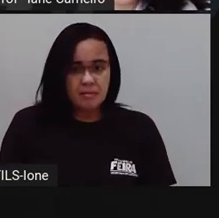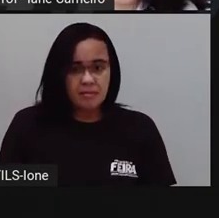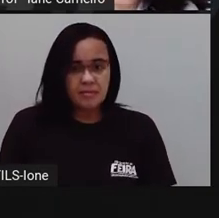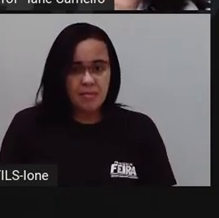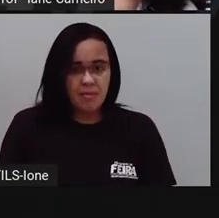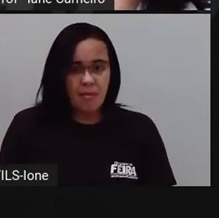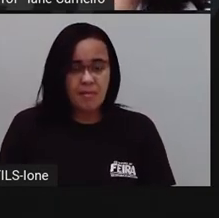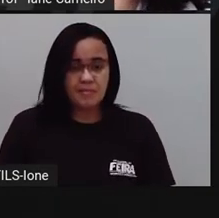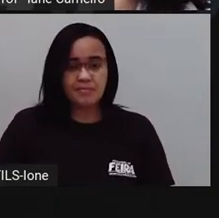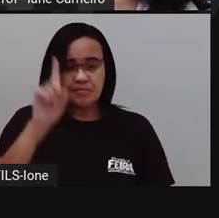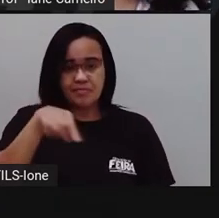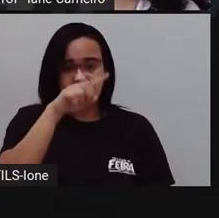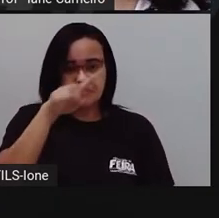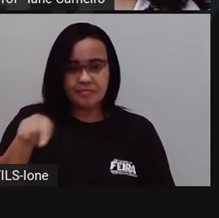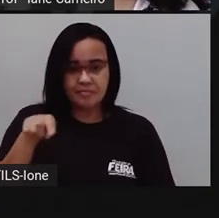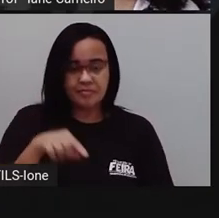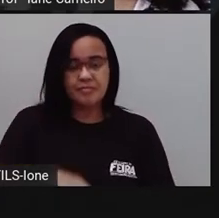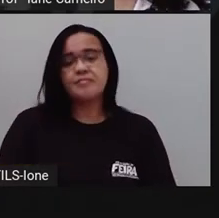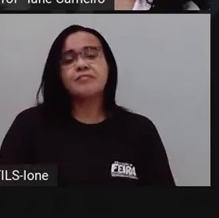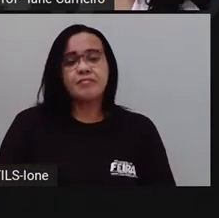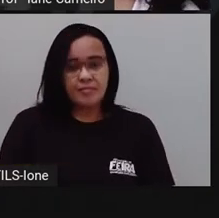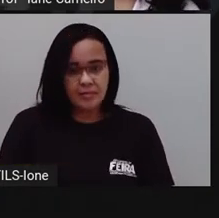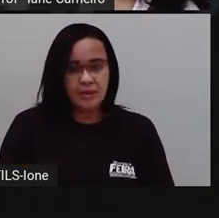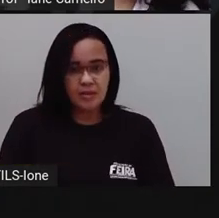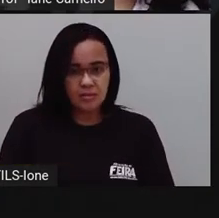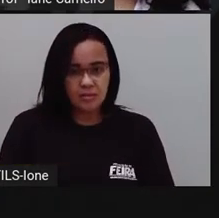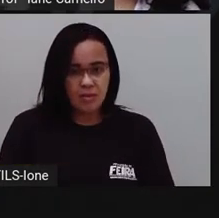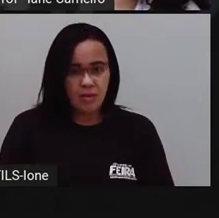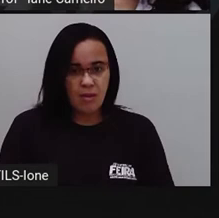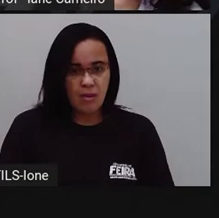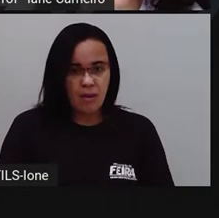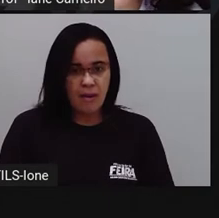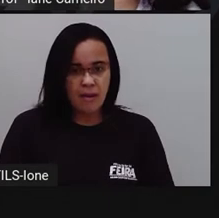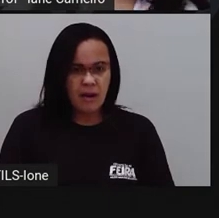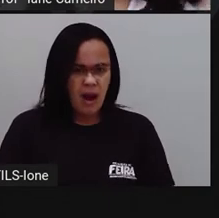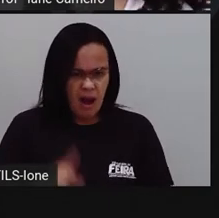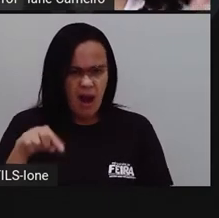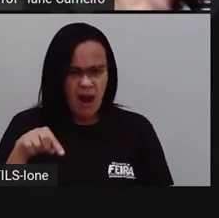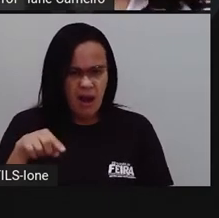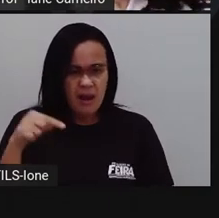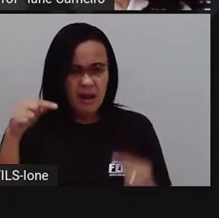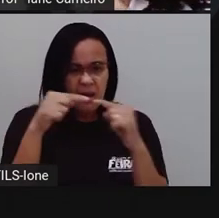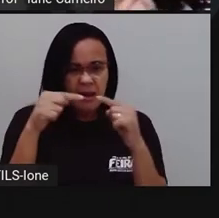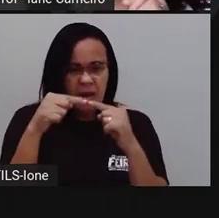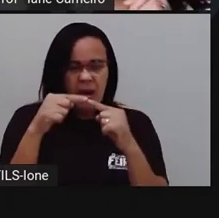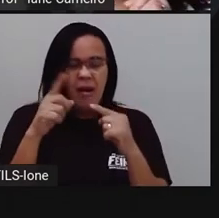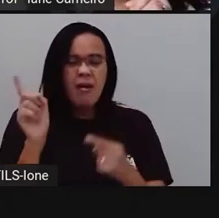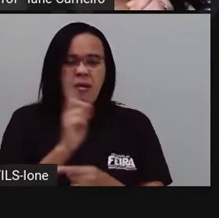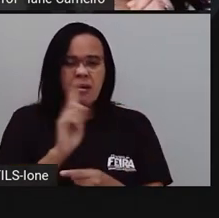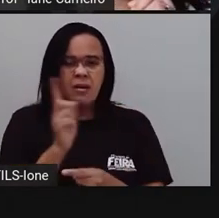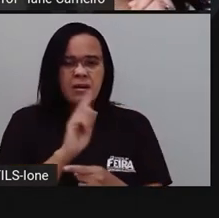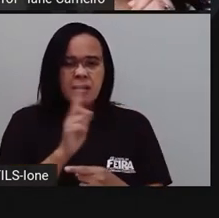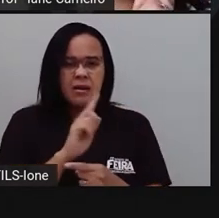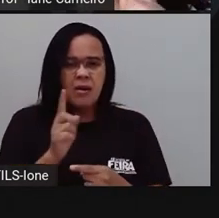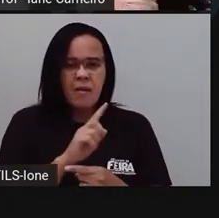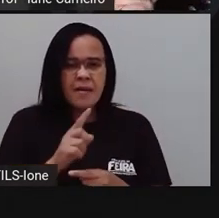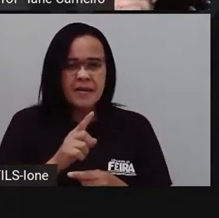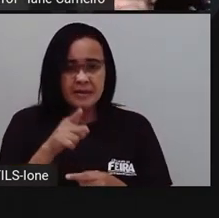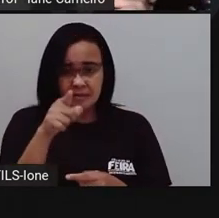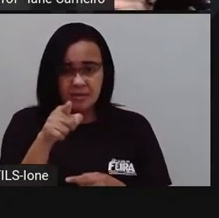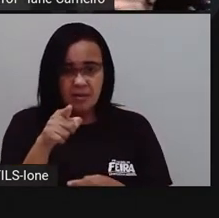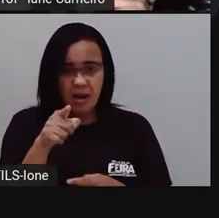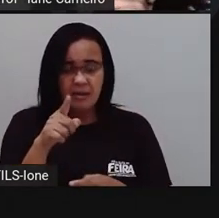x nas aves, tá bom? Então, o tamanduá é uma ave? Não. Esse aqui, mão